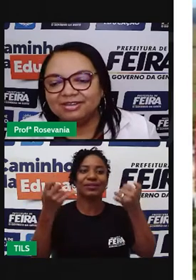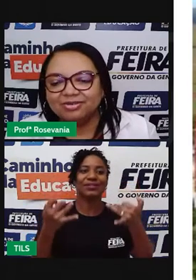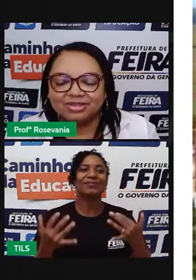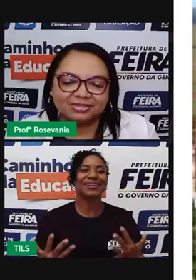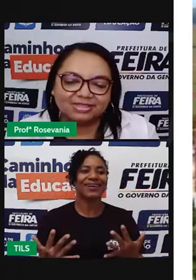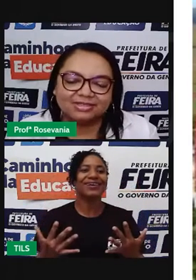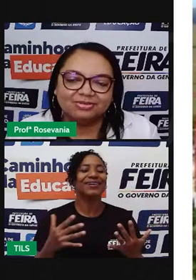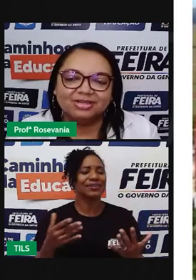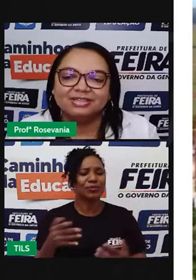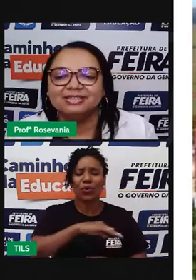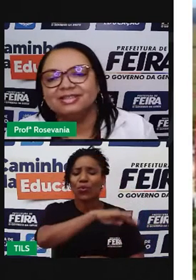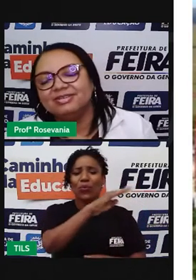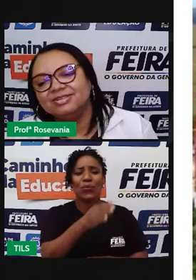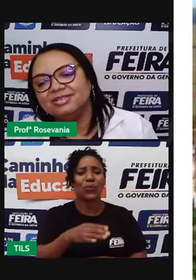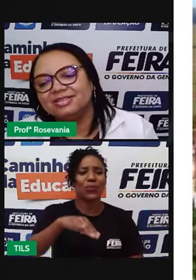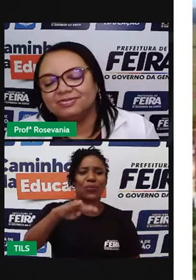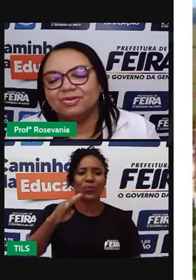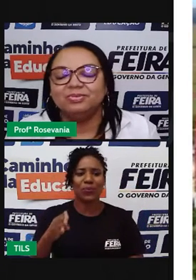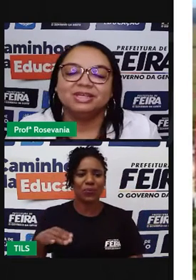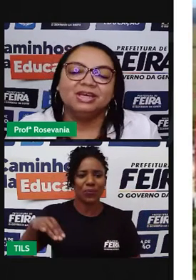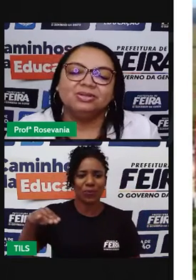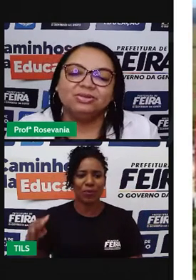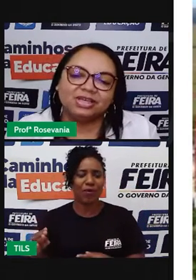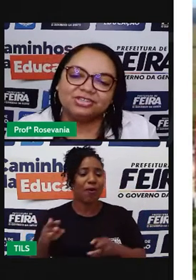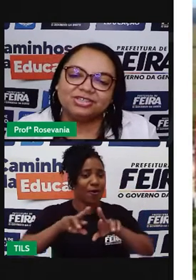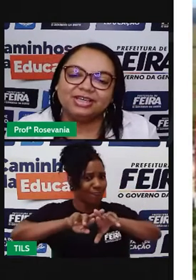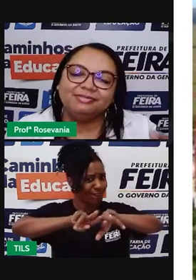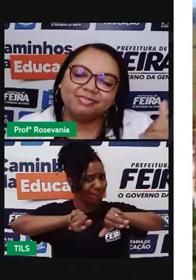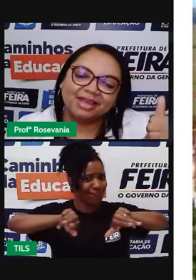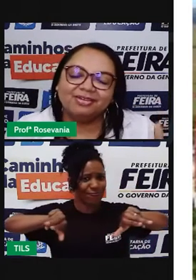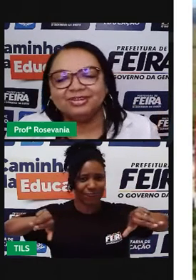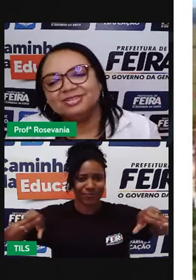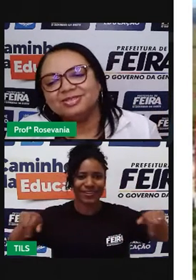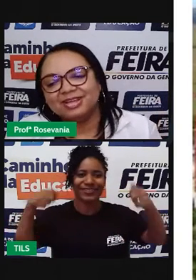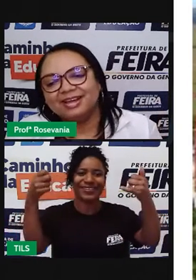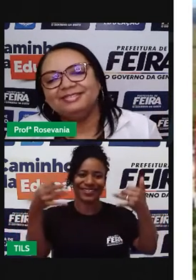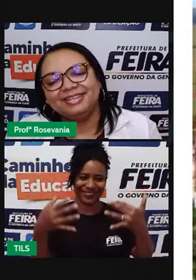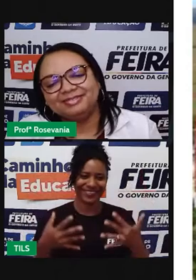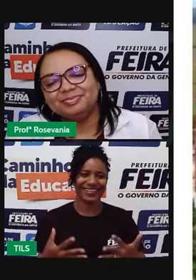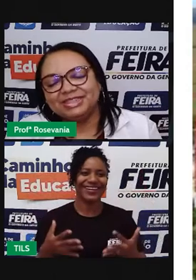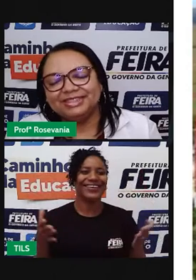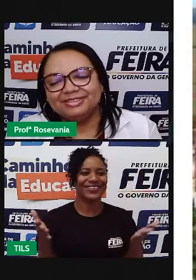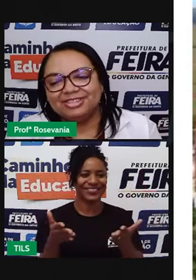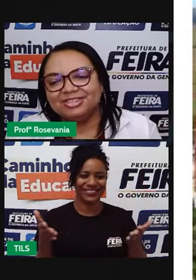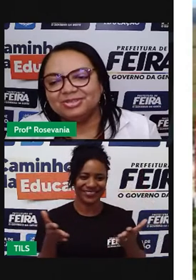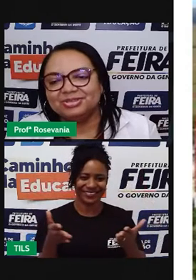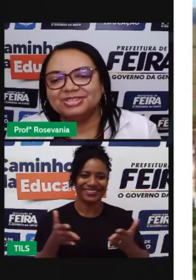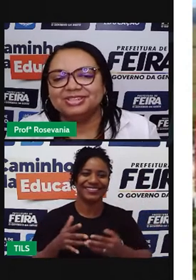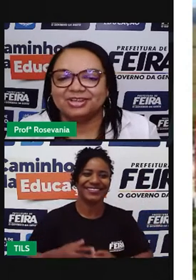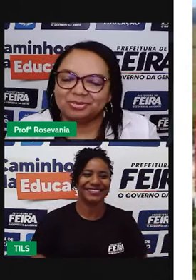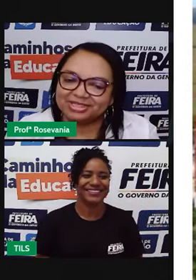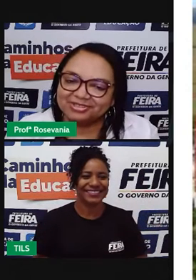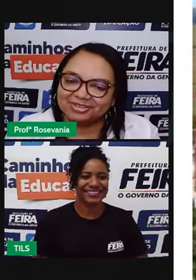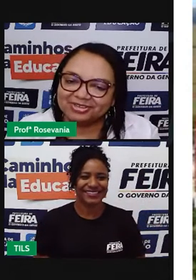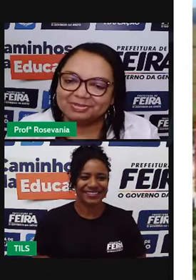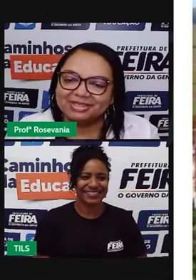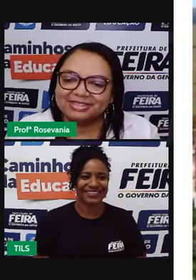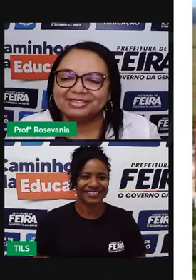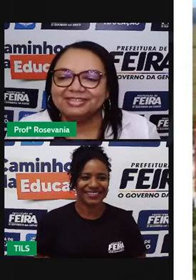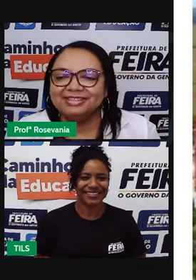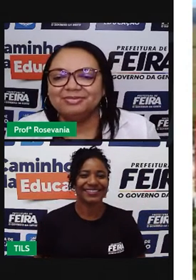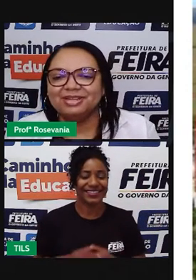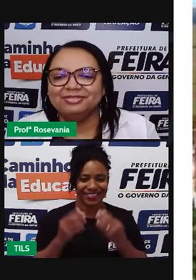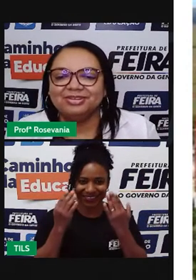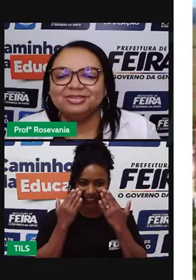esse relevo, quais são essas nuances, né, quais são essas formas, tudo o que a gente tem. É o que nós vamos falar, né, no dia de hoje. Já começando já com essa